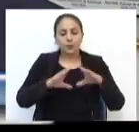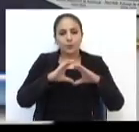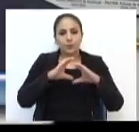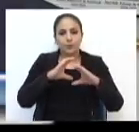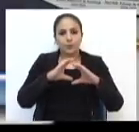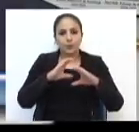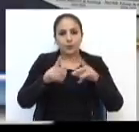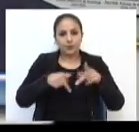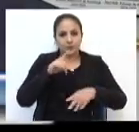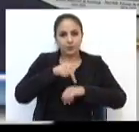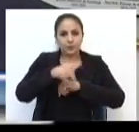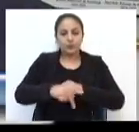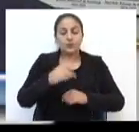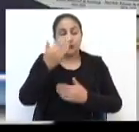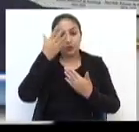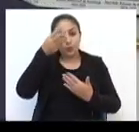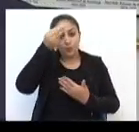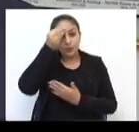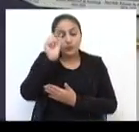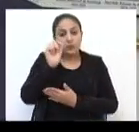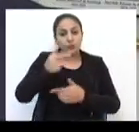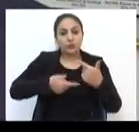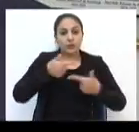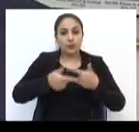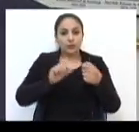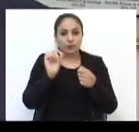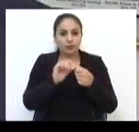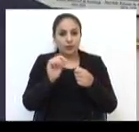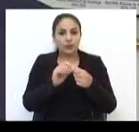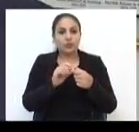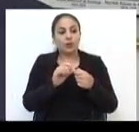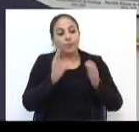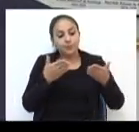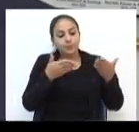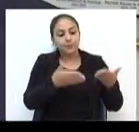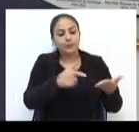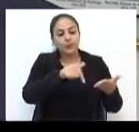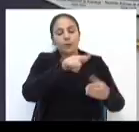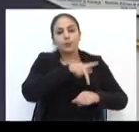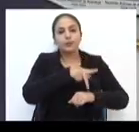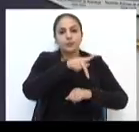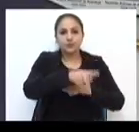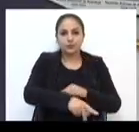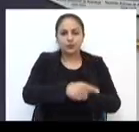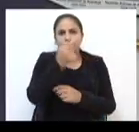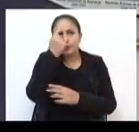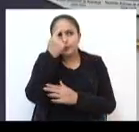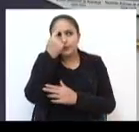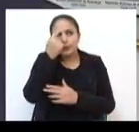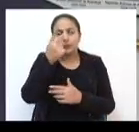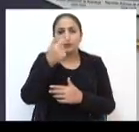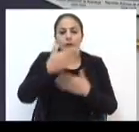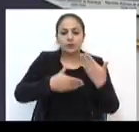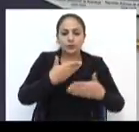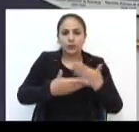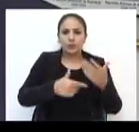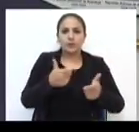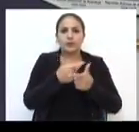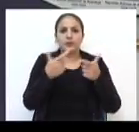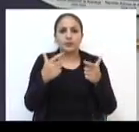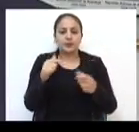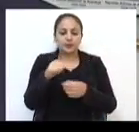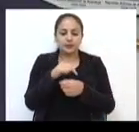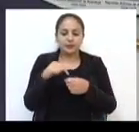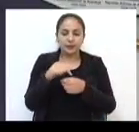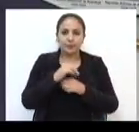o trabalho desenvolvido nesses últimos tempos foi um trabalho por Passo Fundo, foi um trabalho pensando no desenvolvimento e no crescimento da